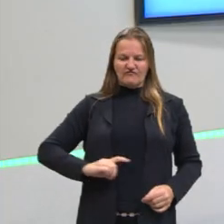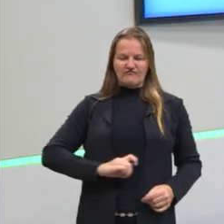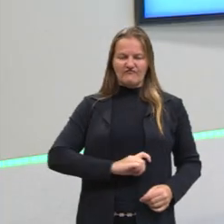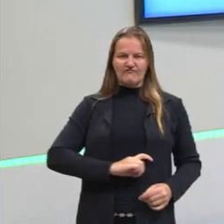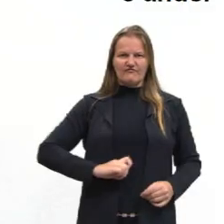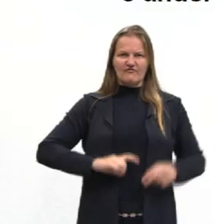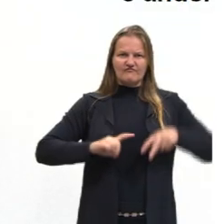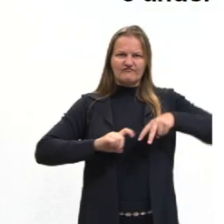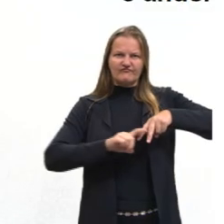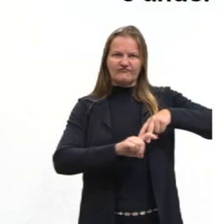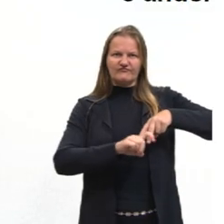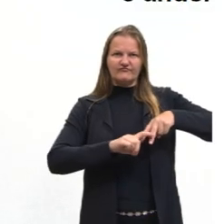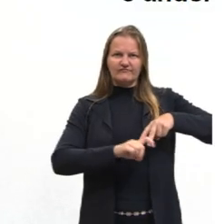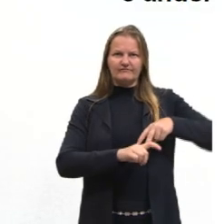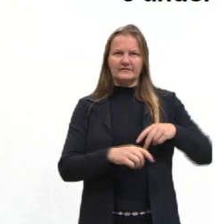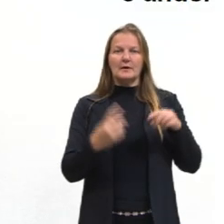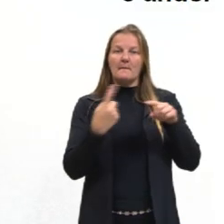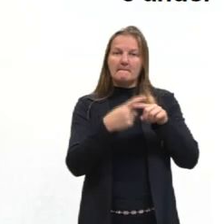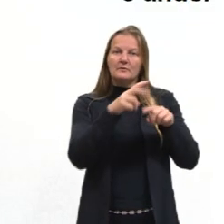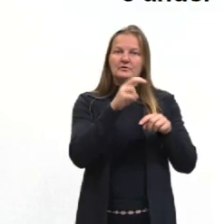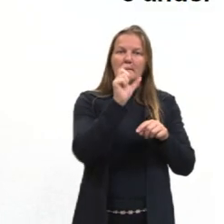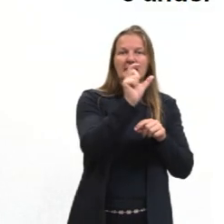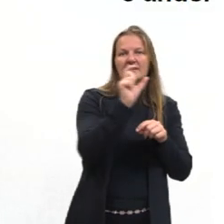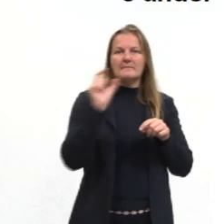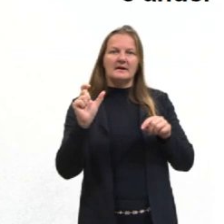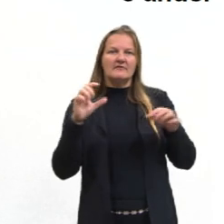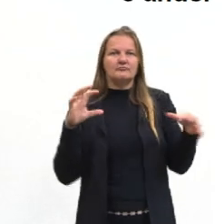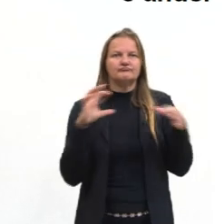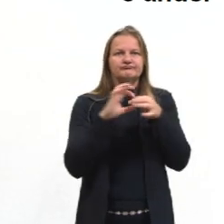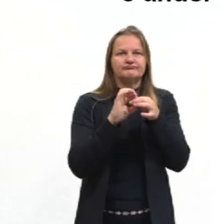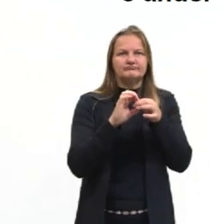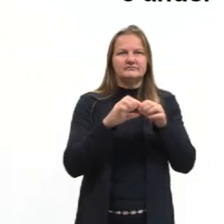tá? Então, platiomintes, vermes achatados.